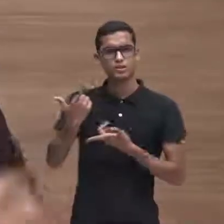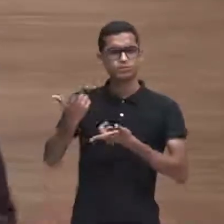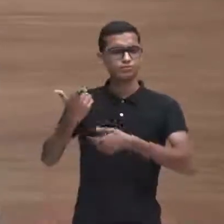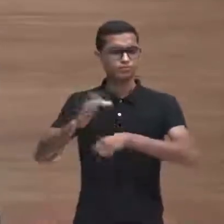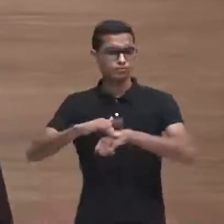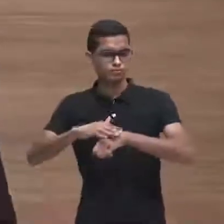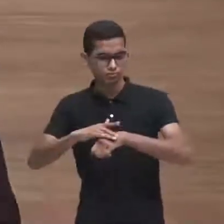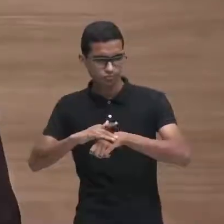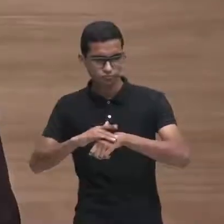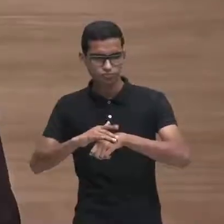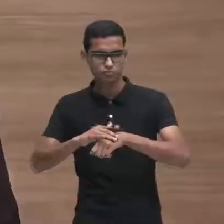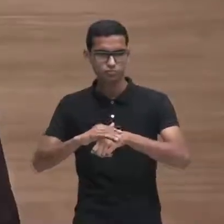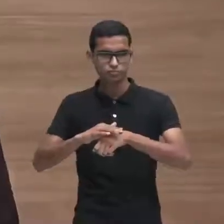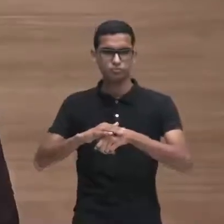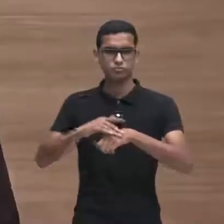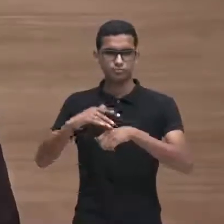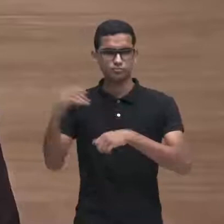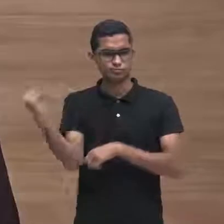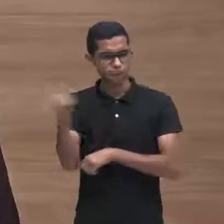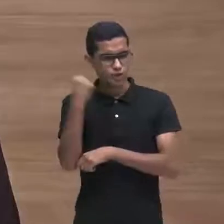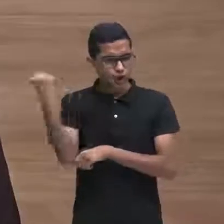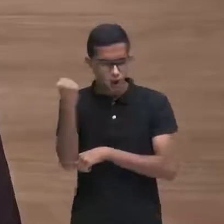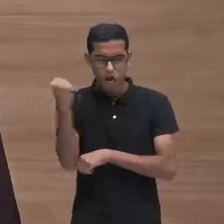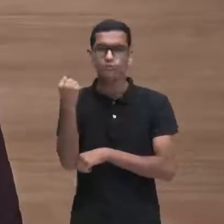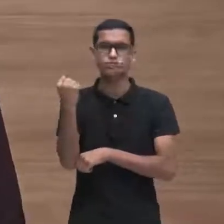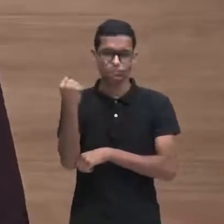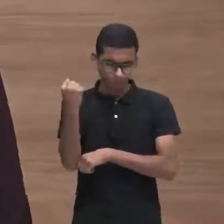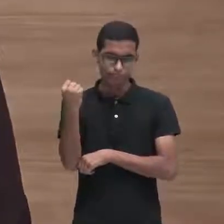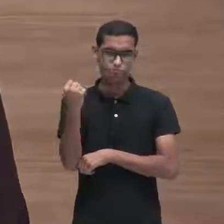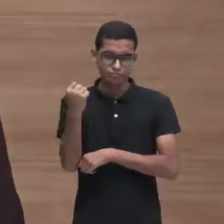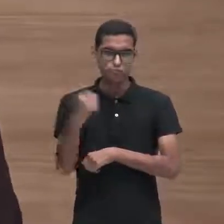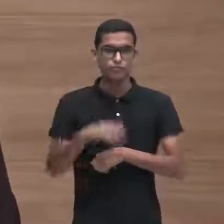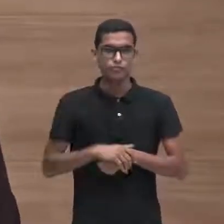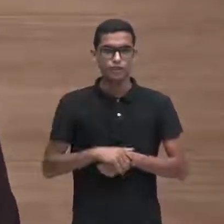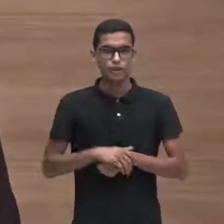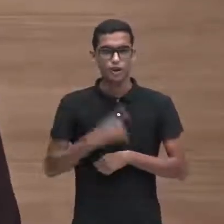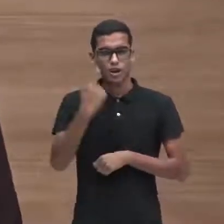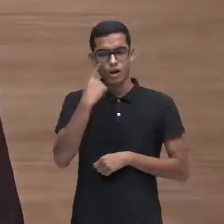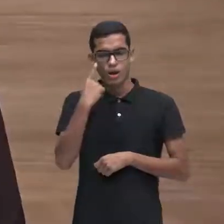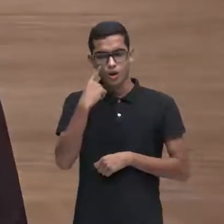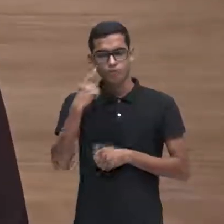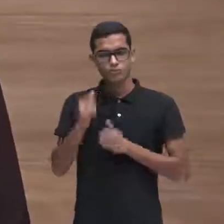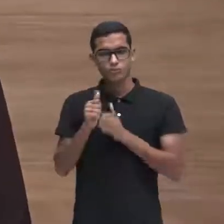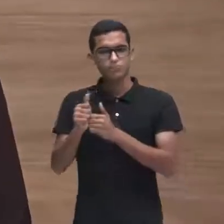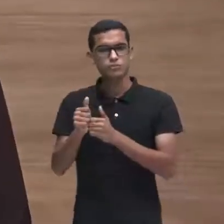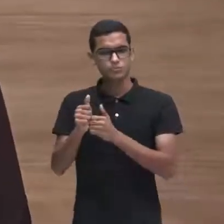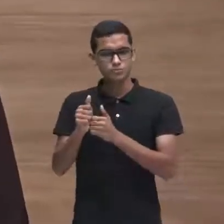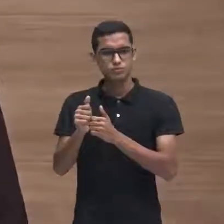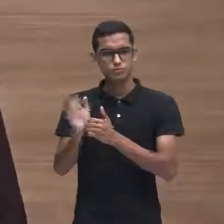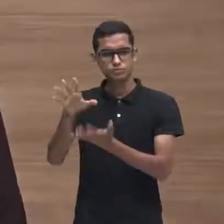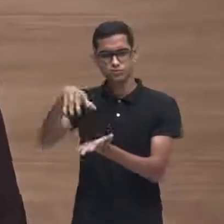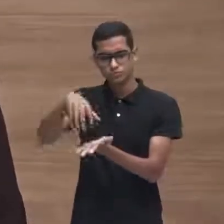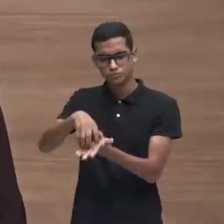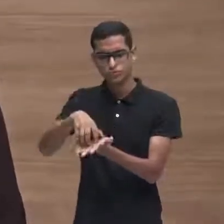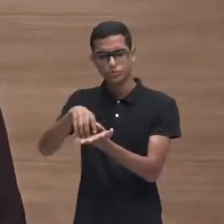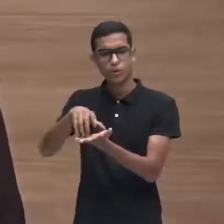por exemplo, eu acompanho na Fundação de Medicina Tropical